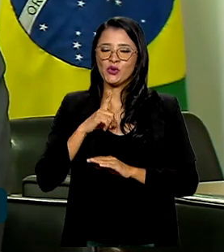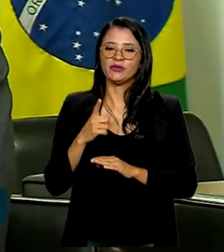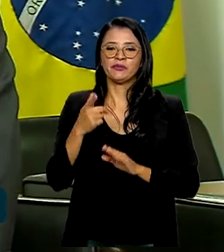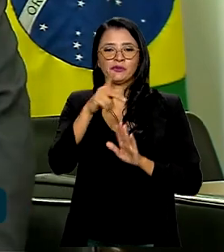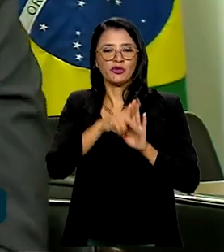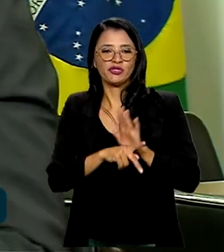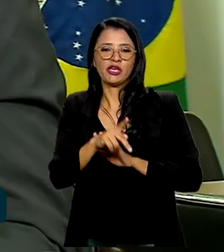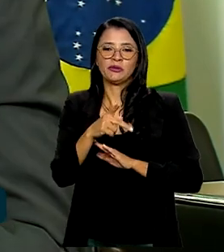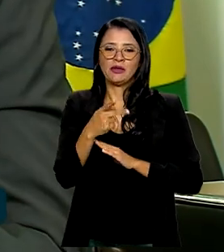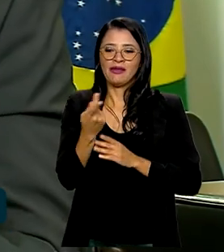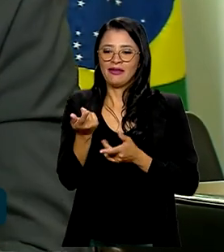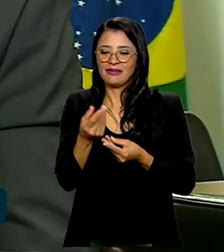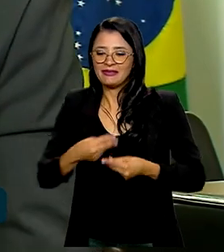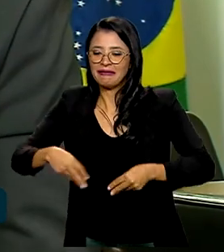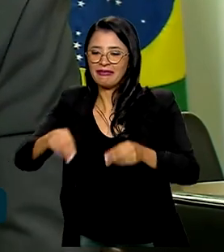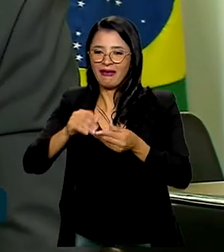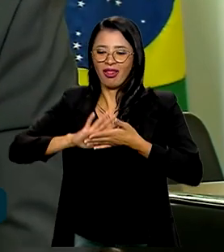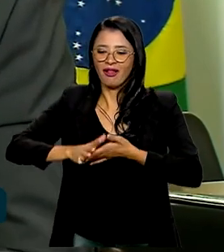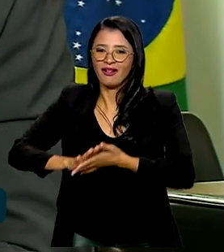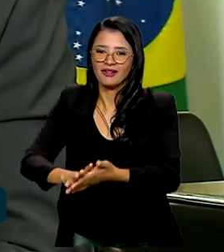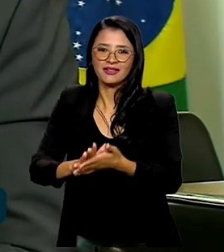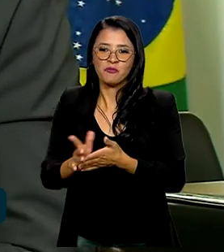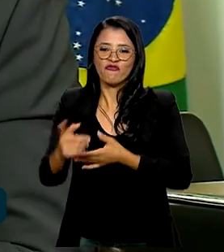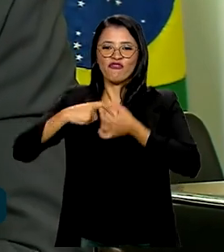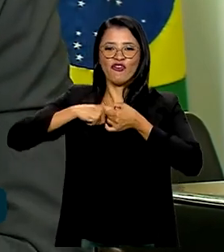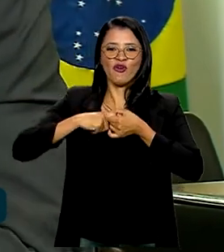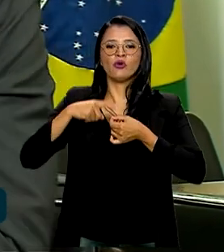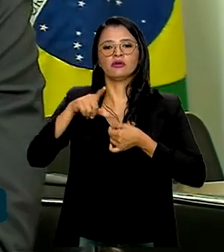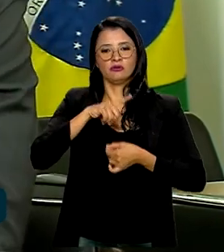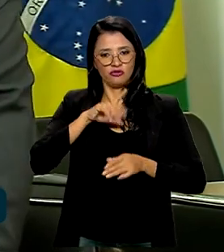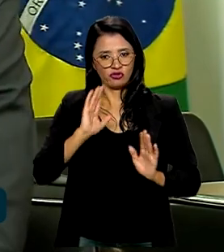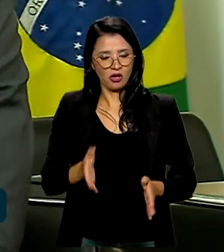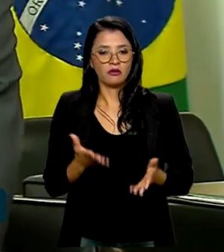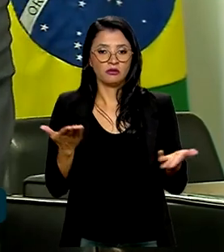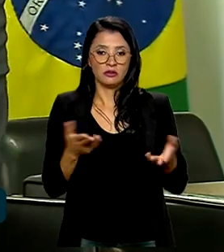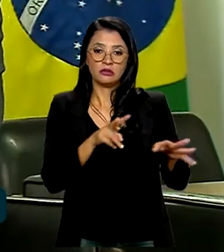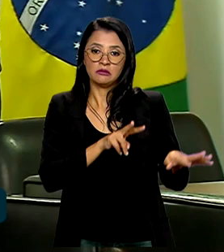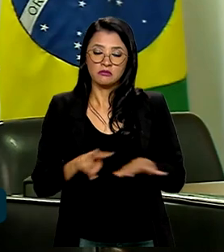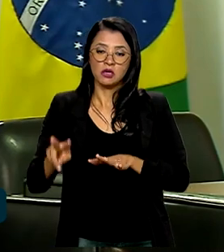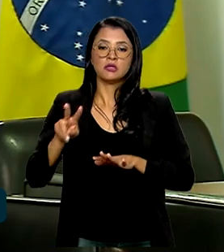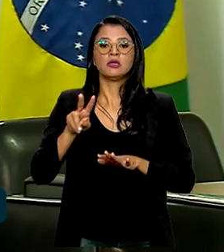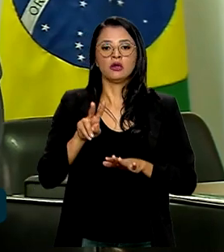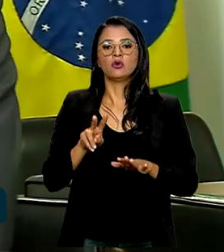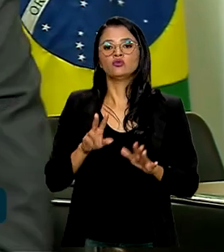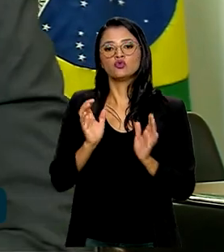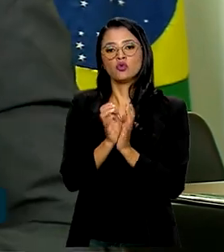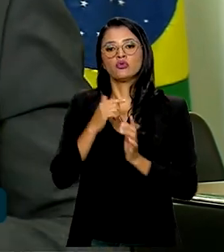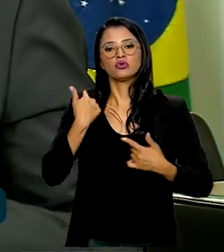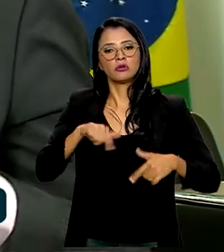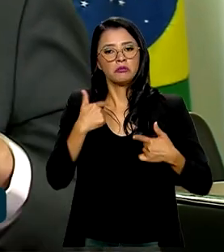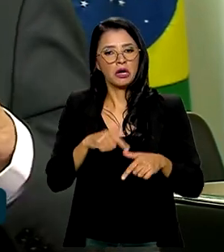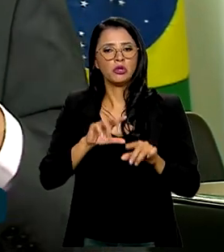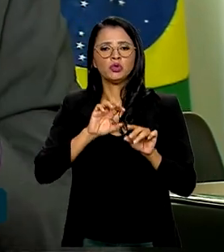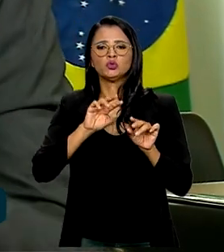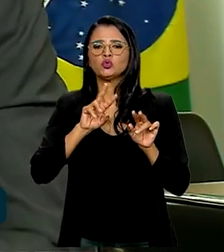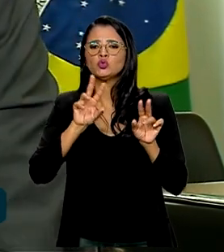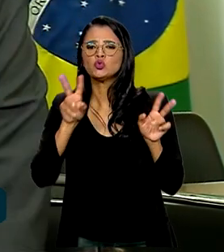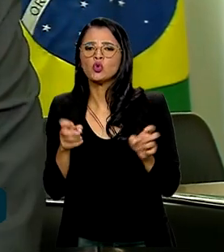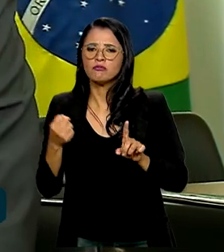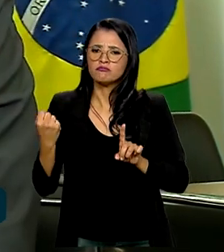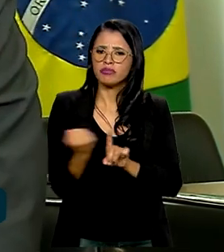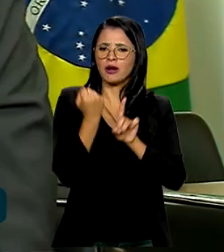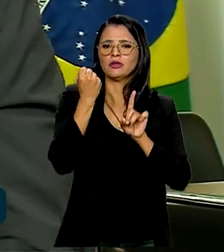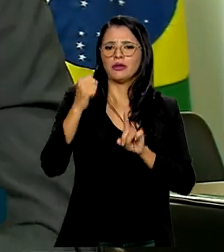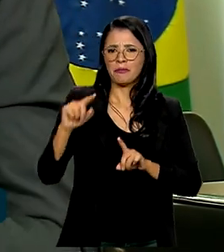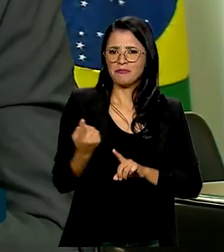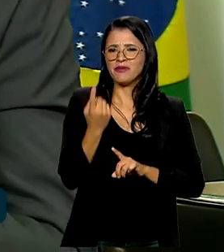terras degradadas. Essa semana nós vamos ter um grupo de trabalho sobre o pacto da primeira infância, discutindo políticas para a